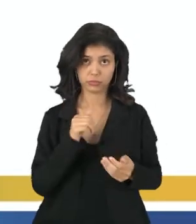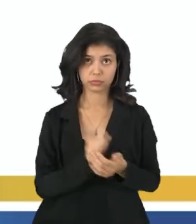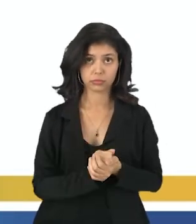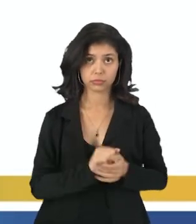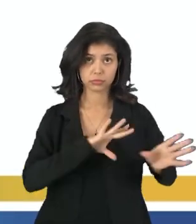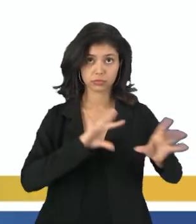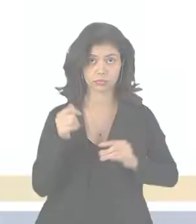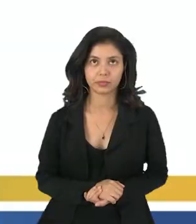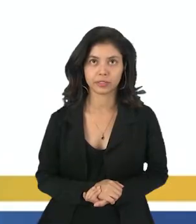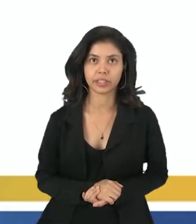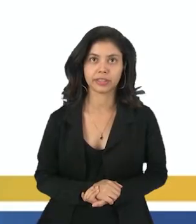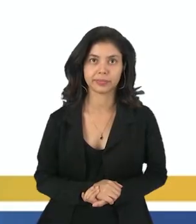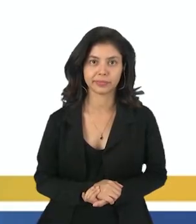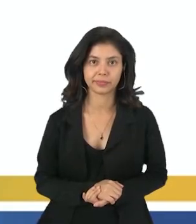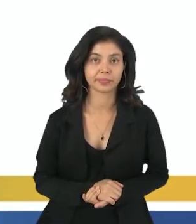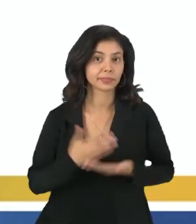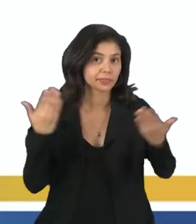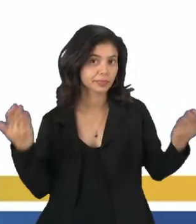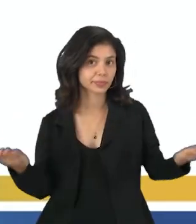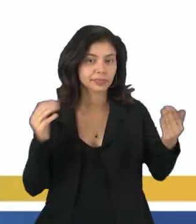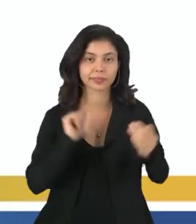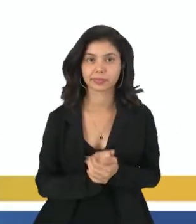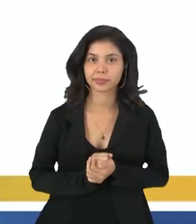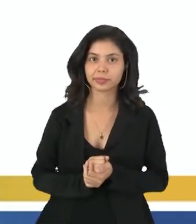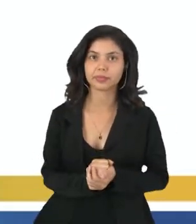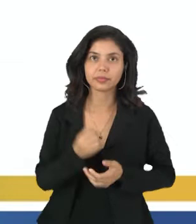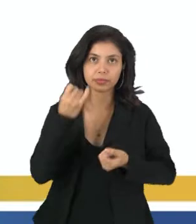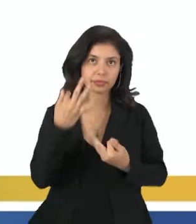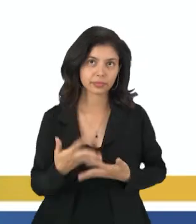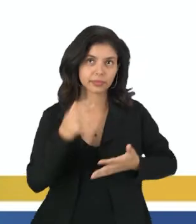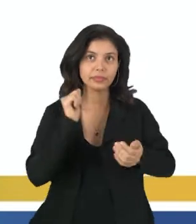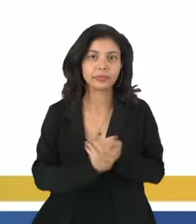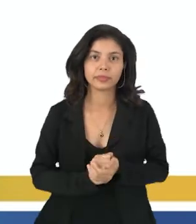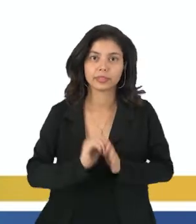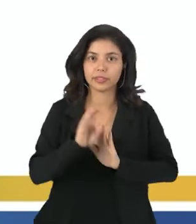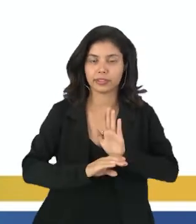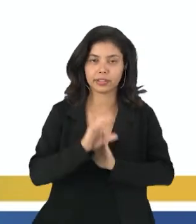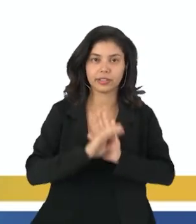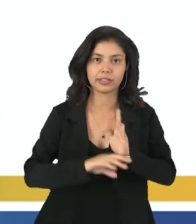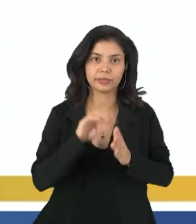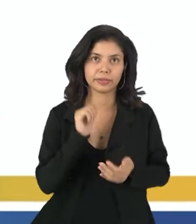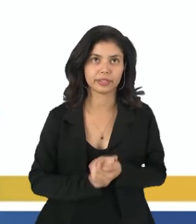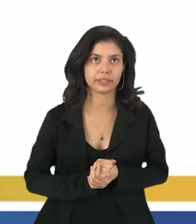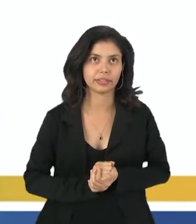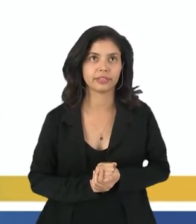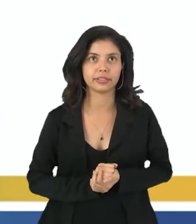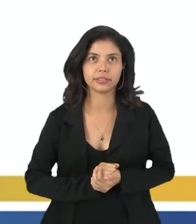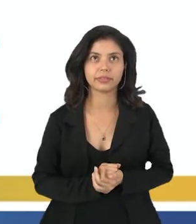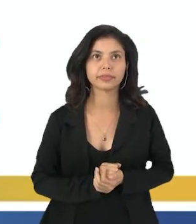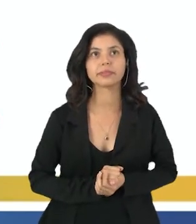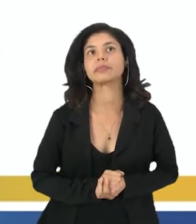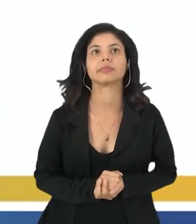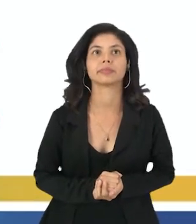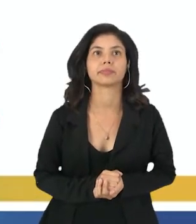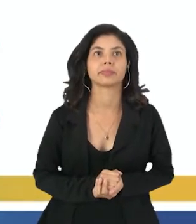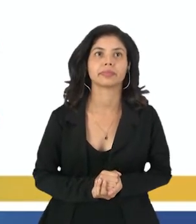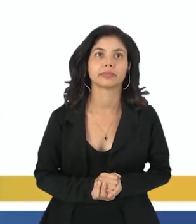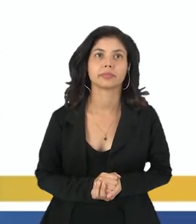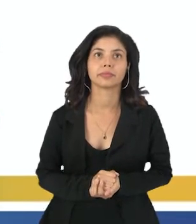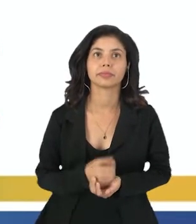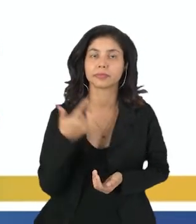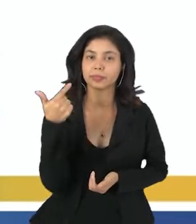forçado através de um motor. Então vamos lá aplicar os nossos conceitos agora em um exercício. Então vamos lá.